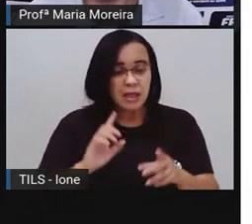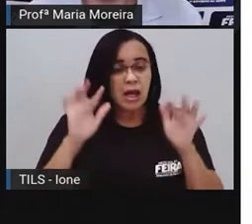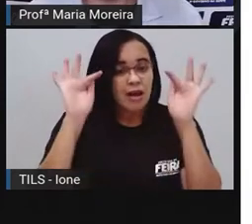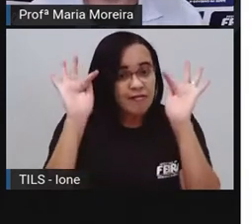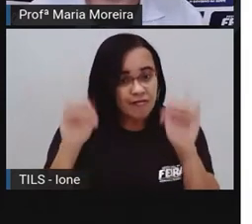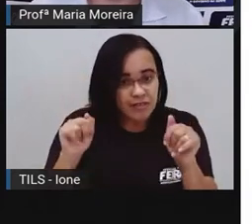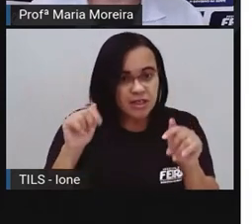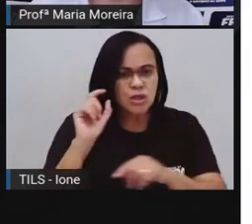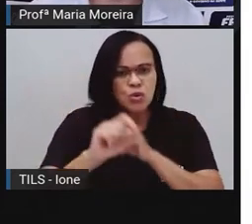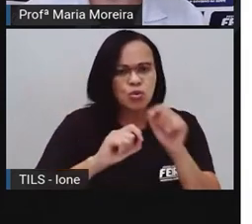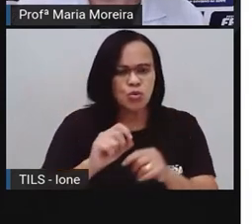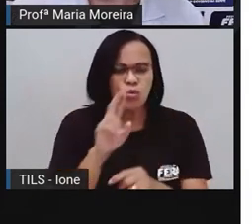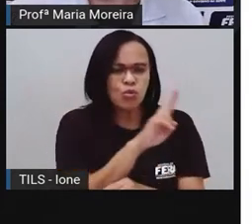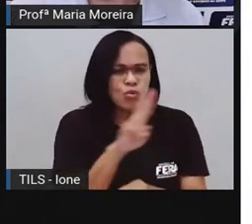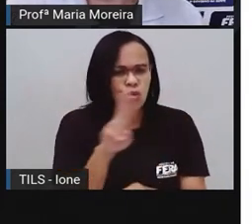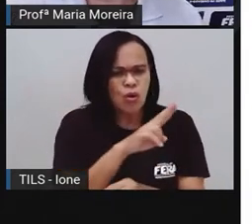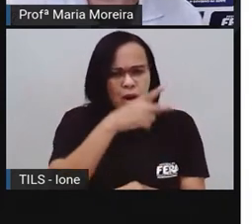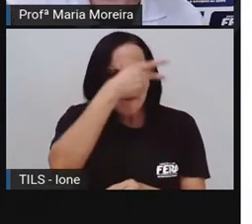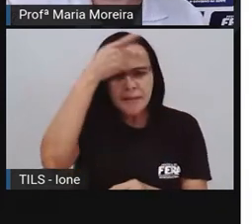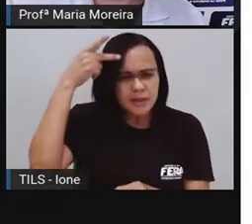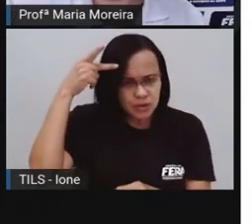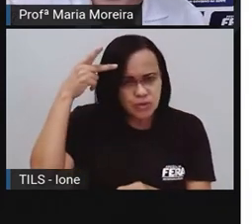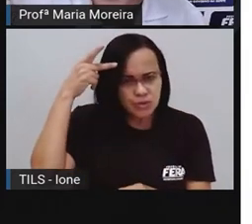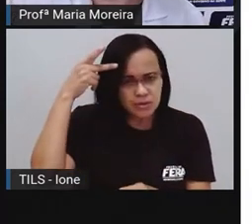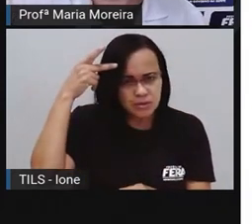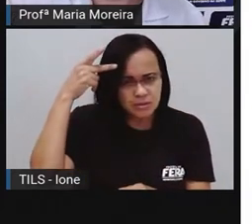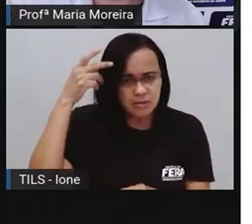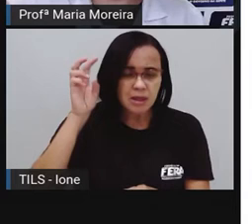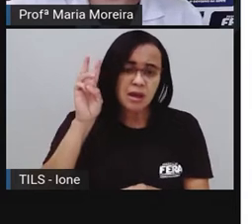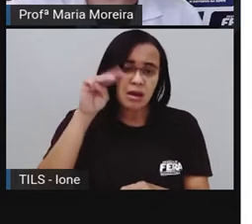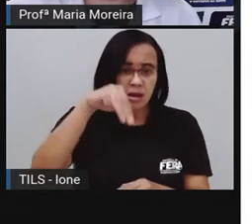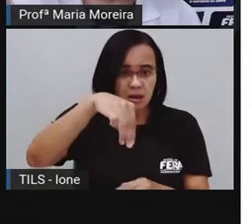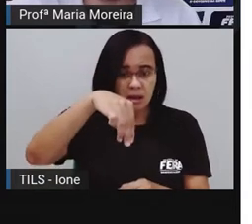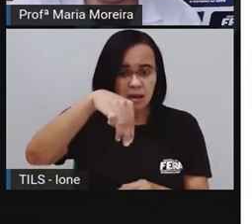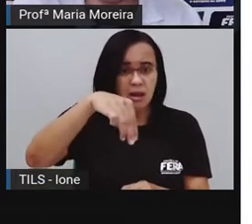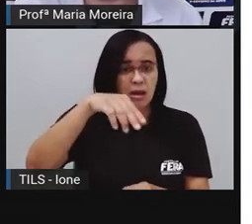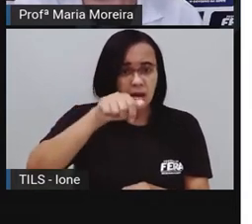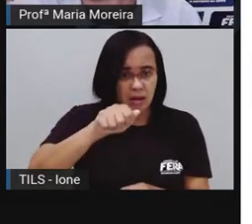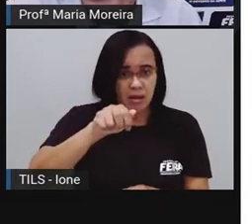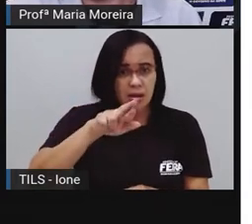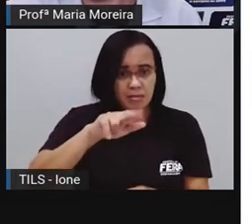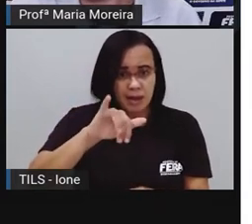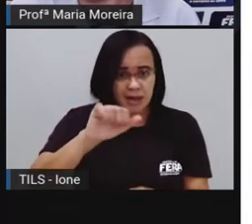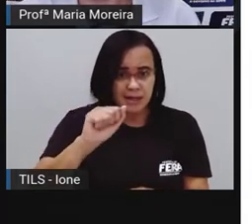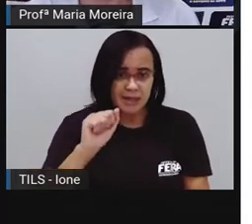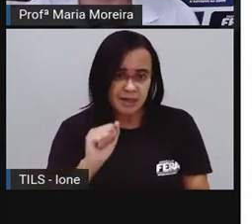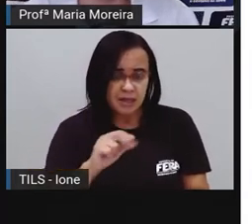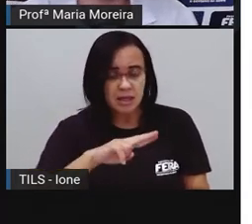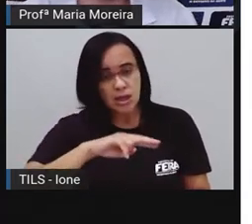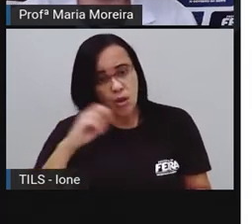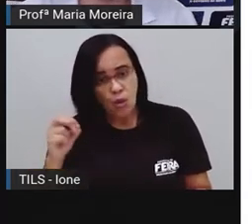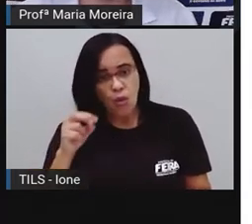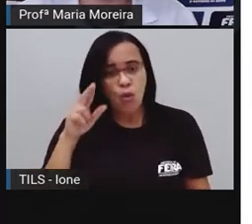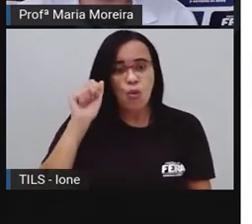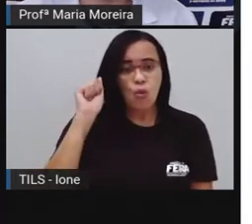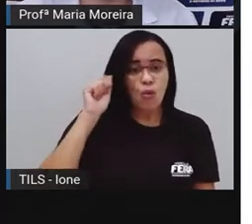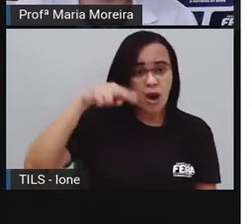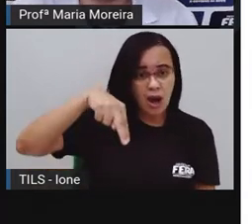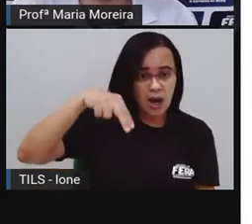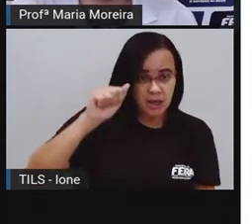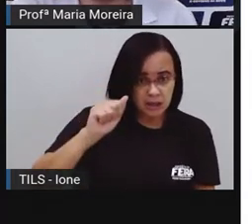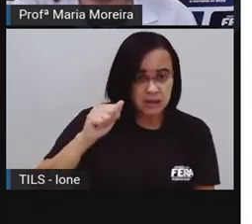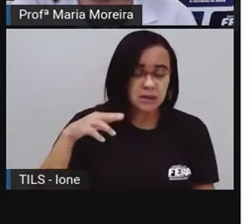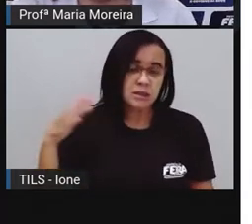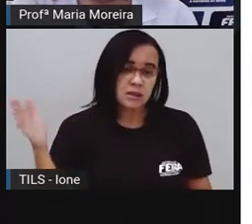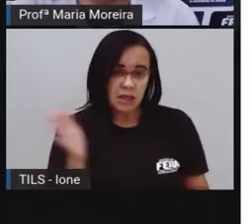Maria, no final. Olha, Ana, José, Francisco, Stephanie, você vai escrever lá no finalzinho que é a